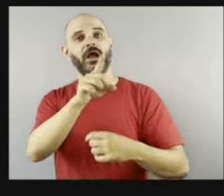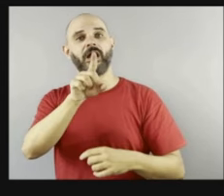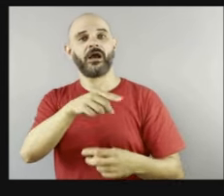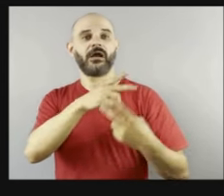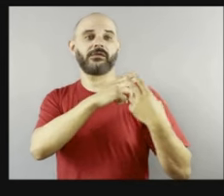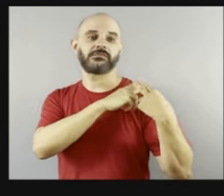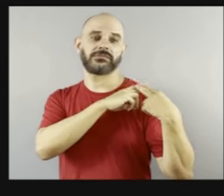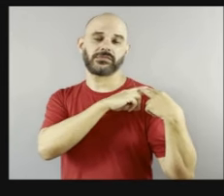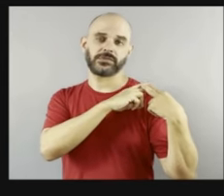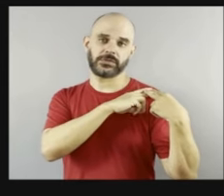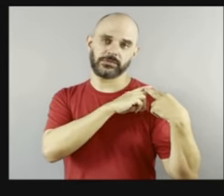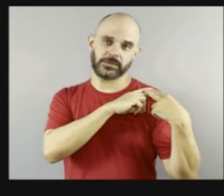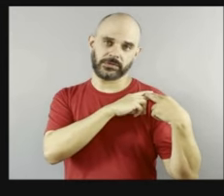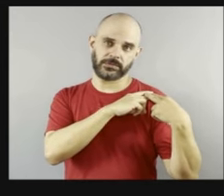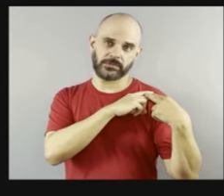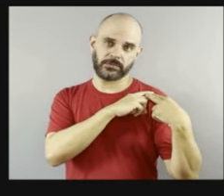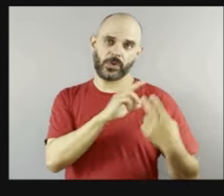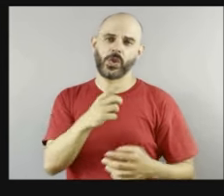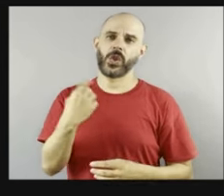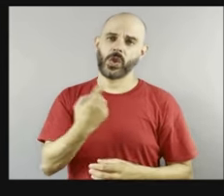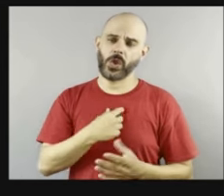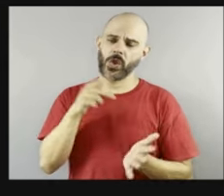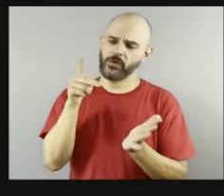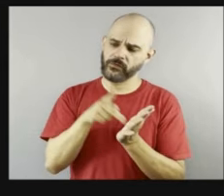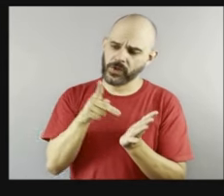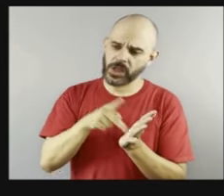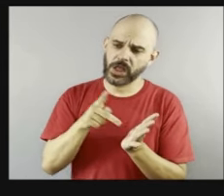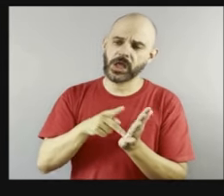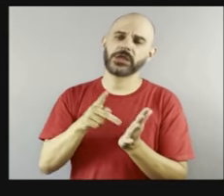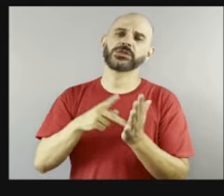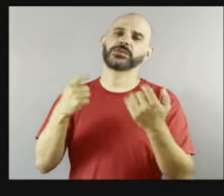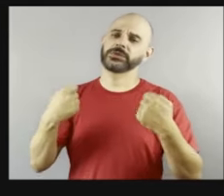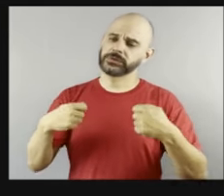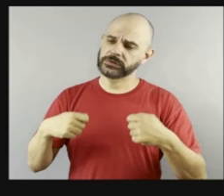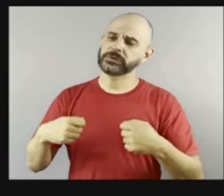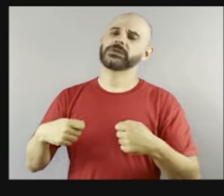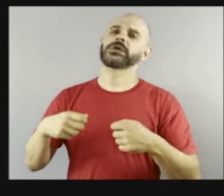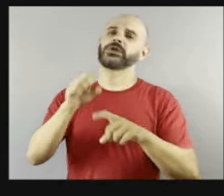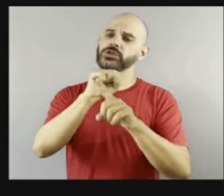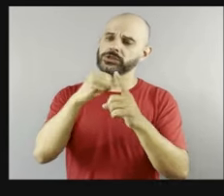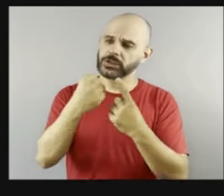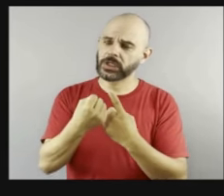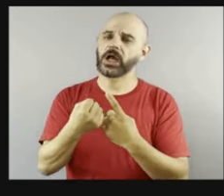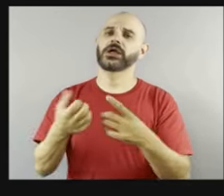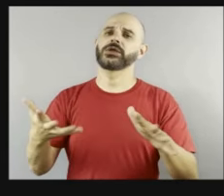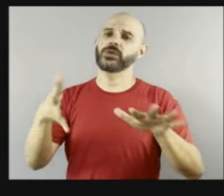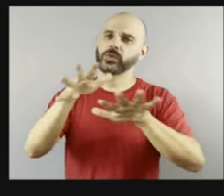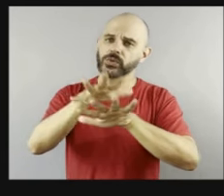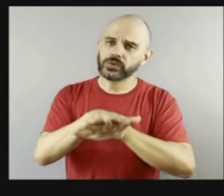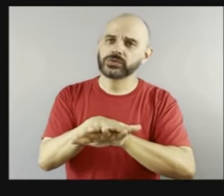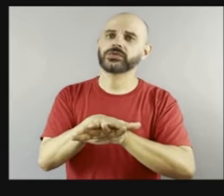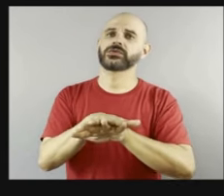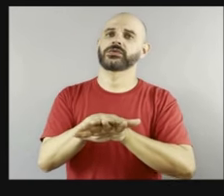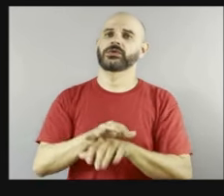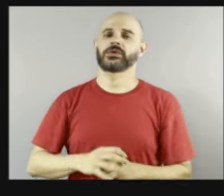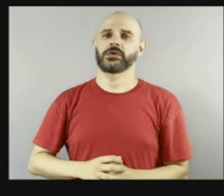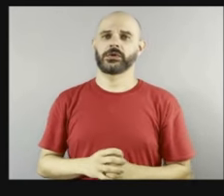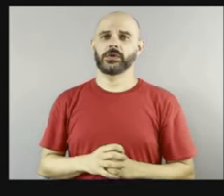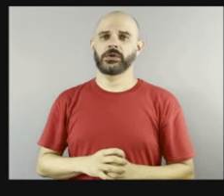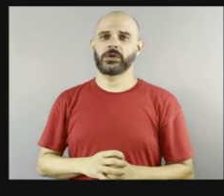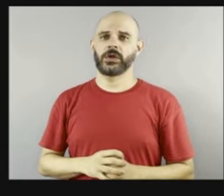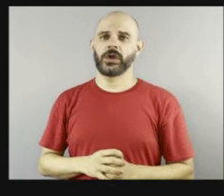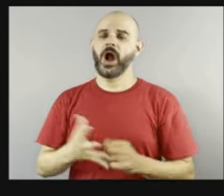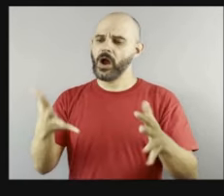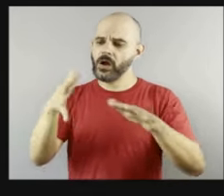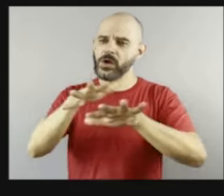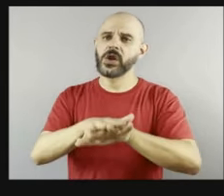nos tornarmos uma sociedade mais inclusiva, onde a inclusão seja natural, né, em todos os espaços,